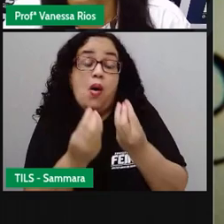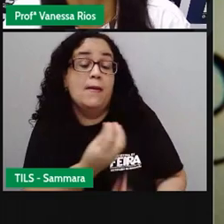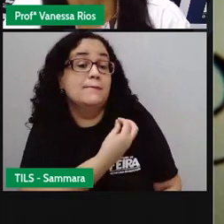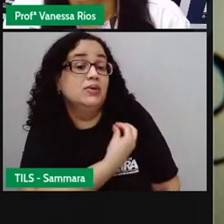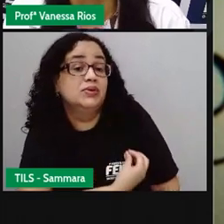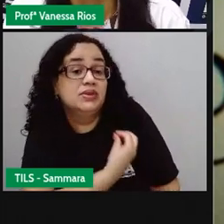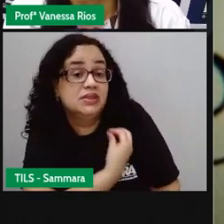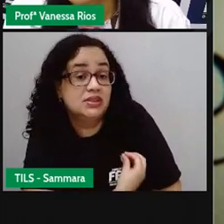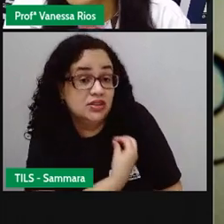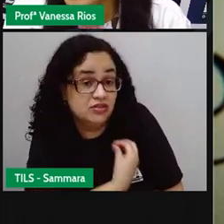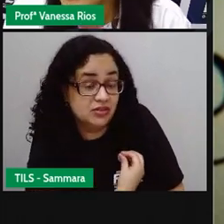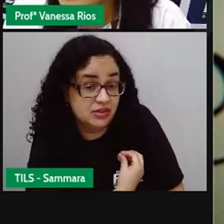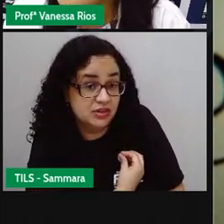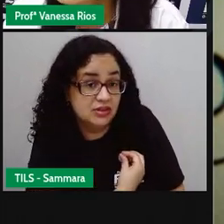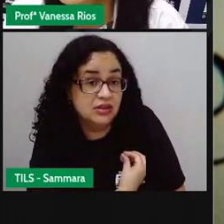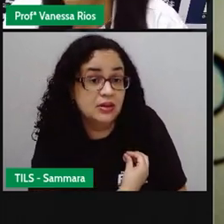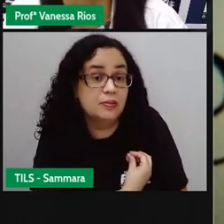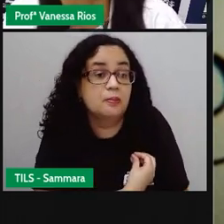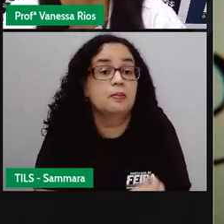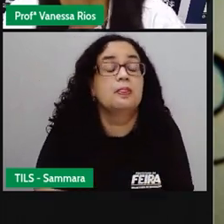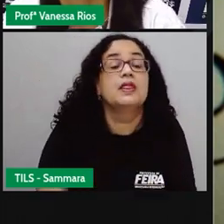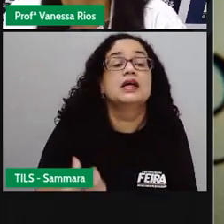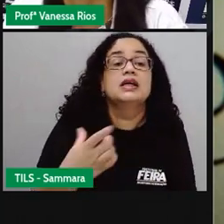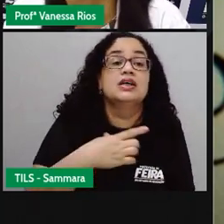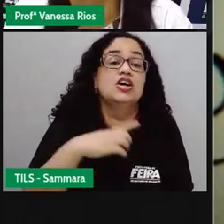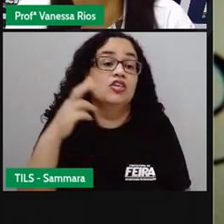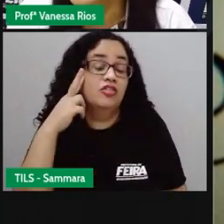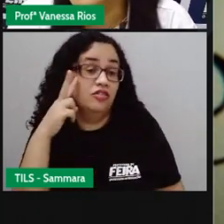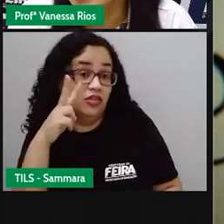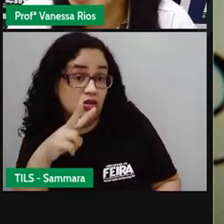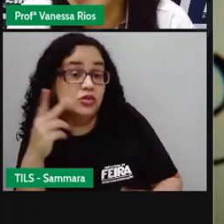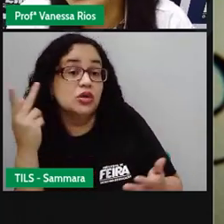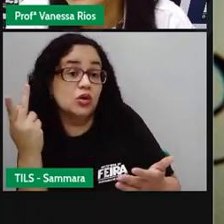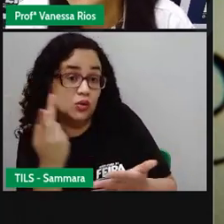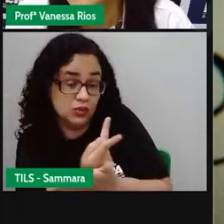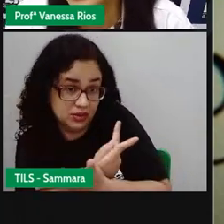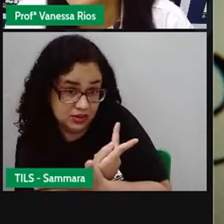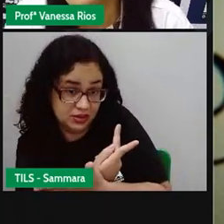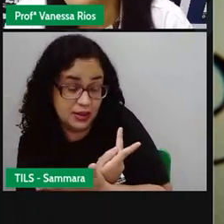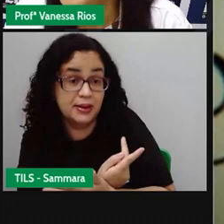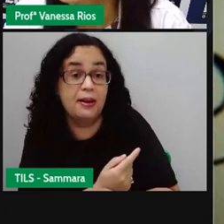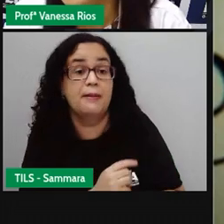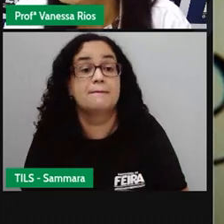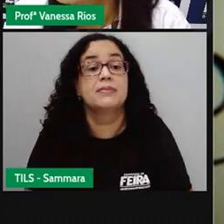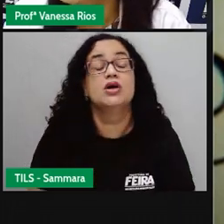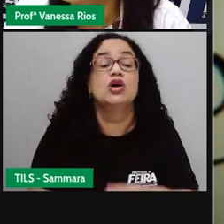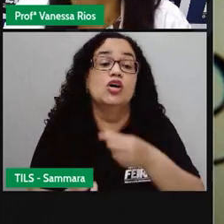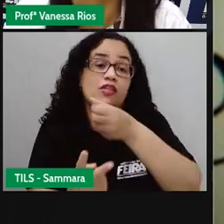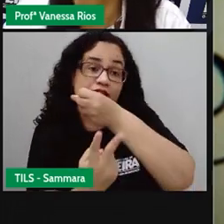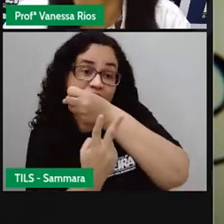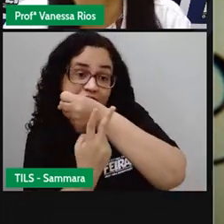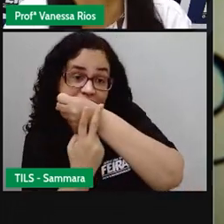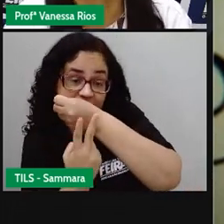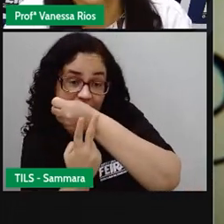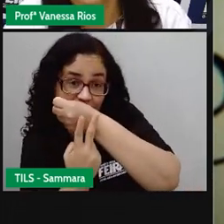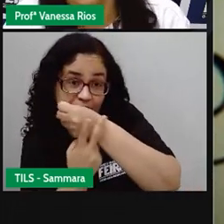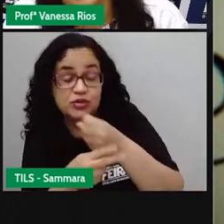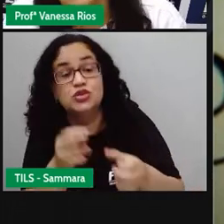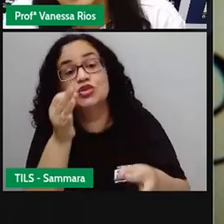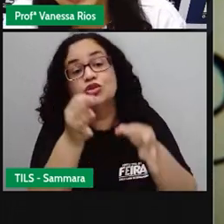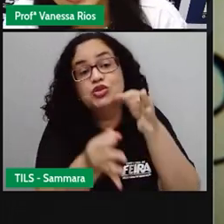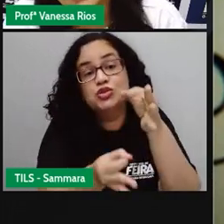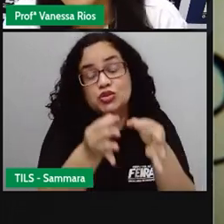A gente vai praticando ações, a gente vai vendo coisas acontecerem. E aí, os verbos entram justamente